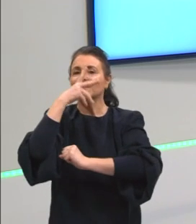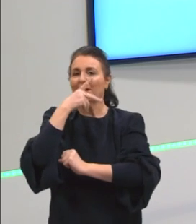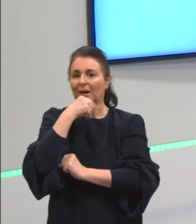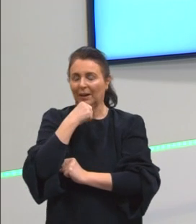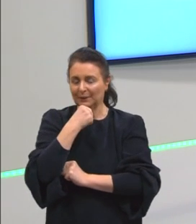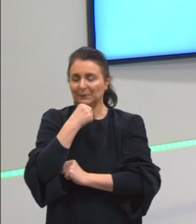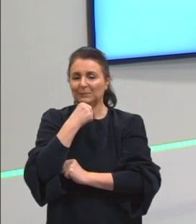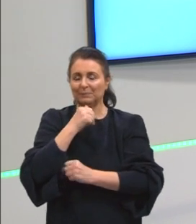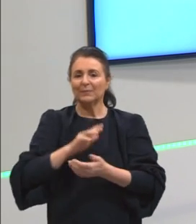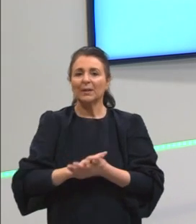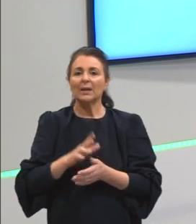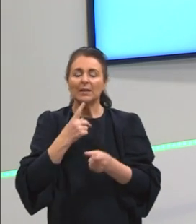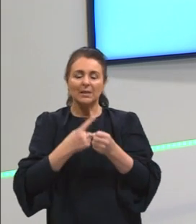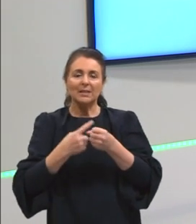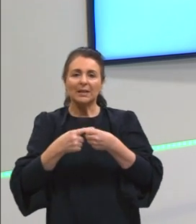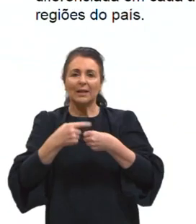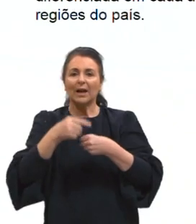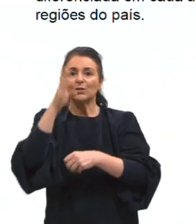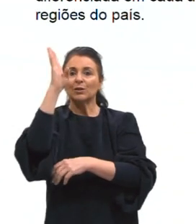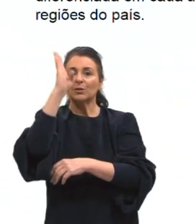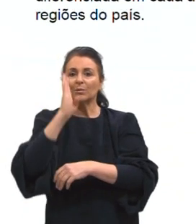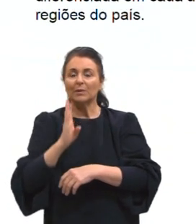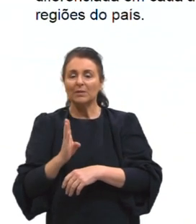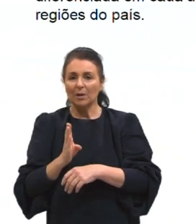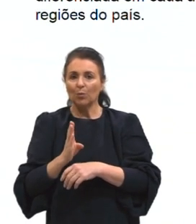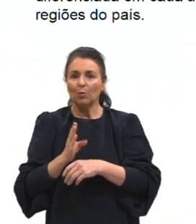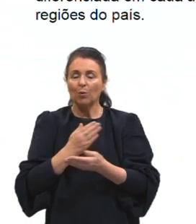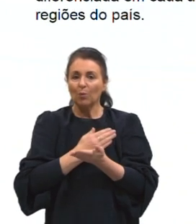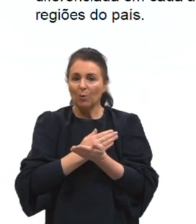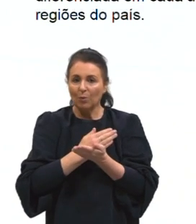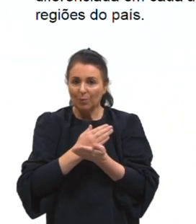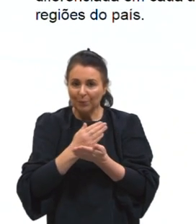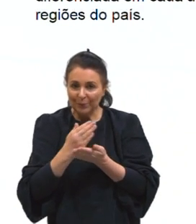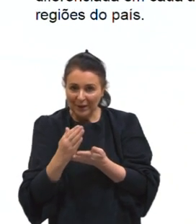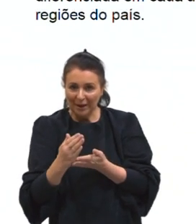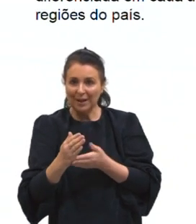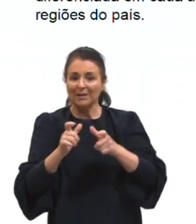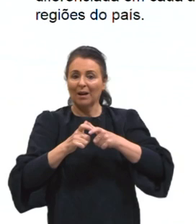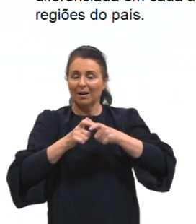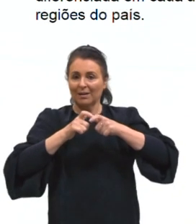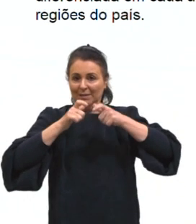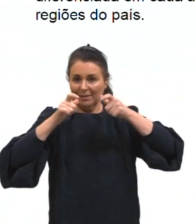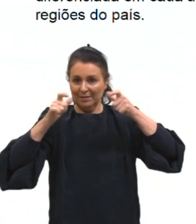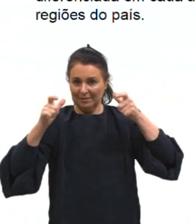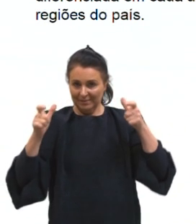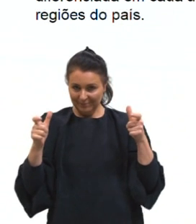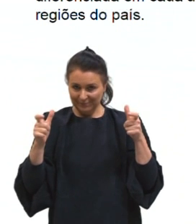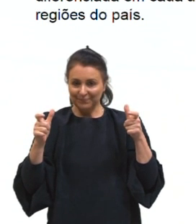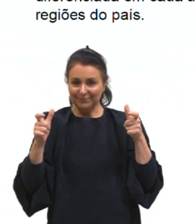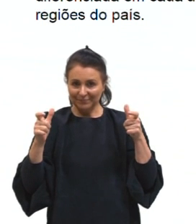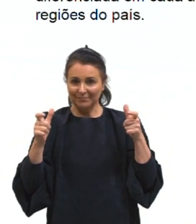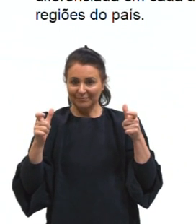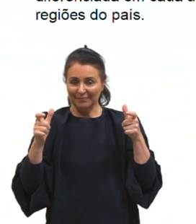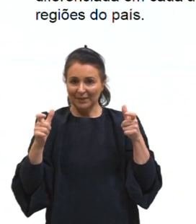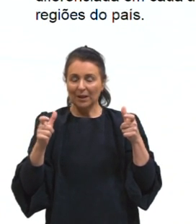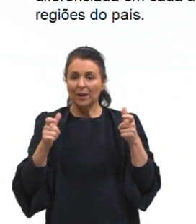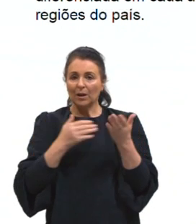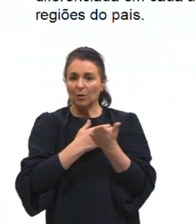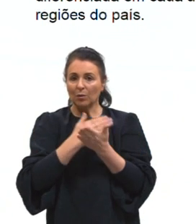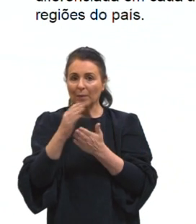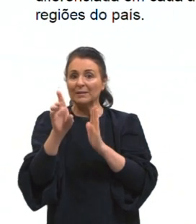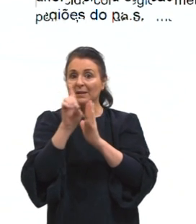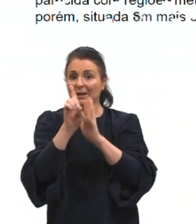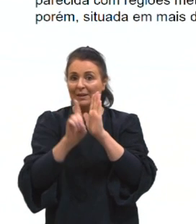isso, tá, gurizada? Cidades, então, brasileiras são a partir, começam, né, a se grandificar do jeito que são a partir de